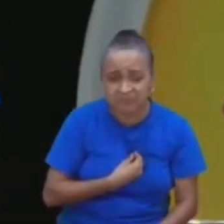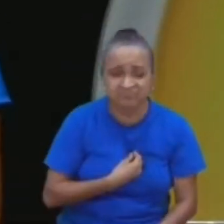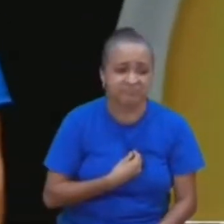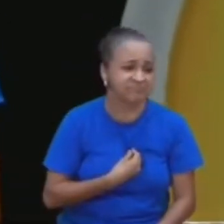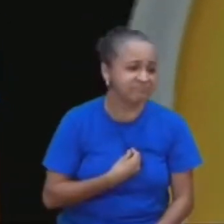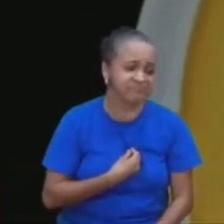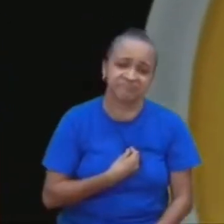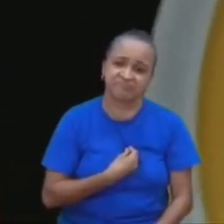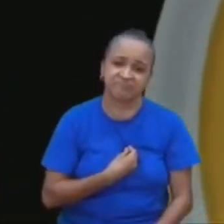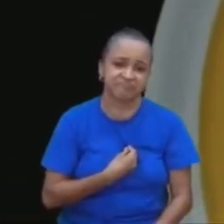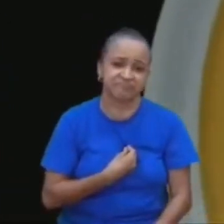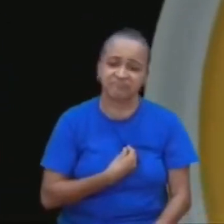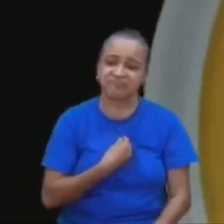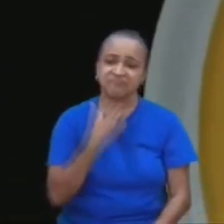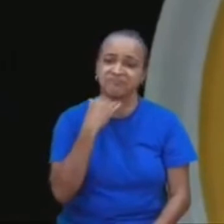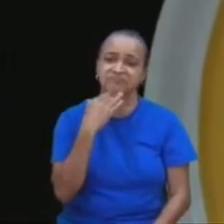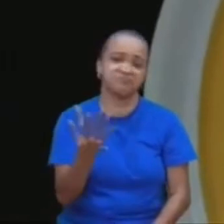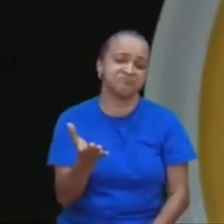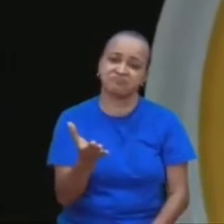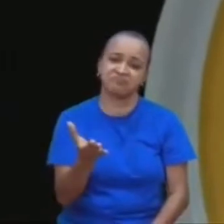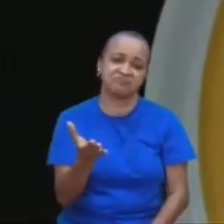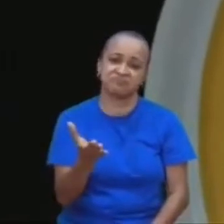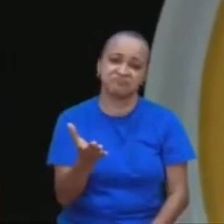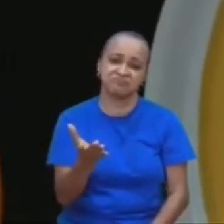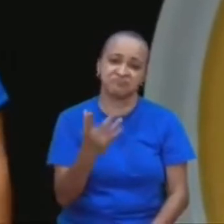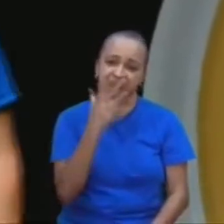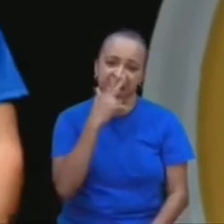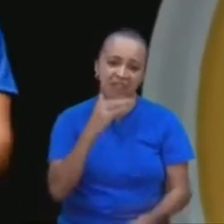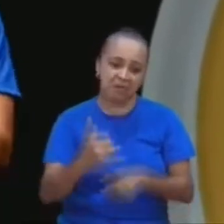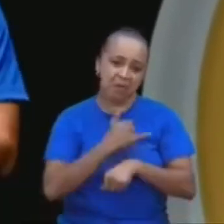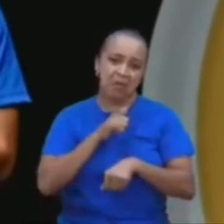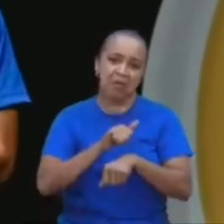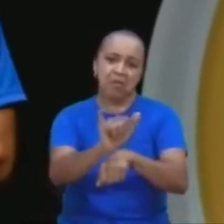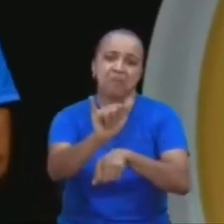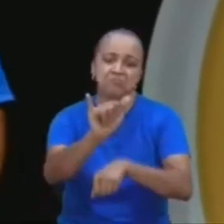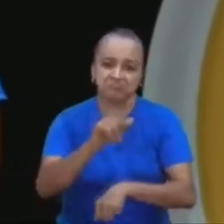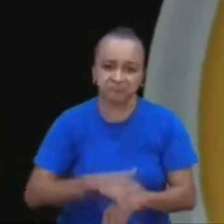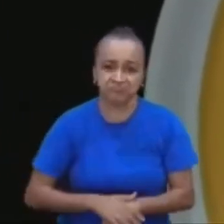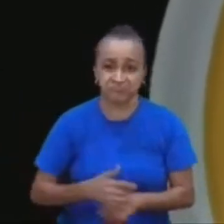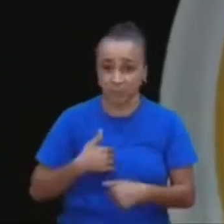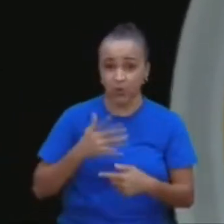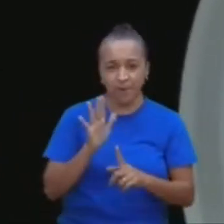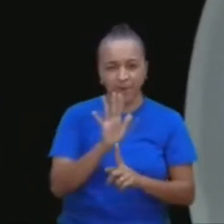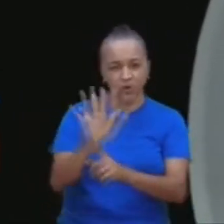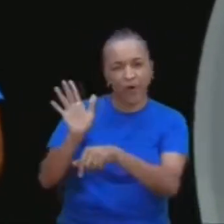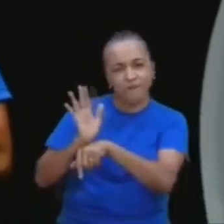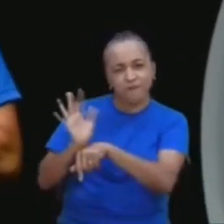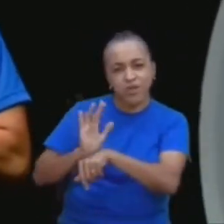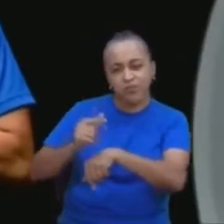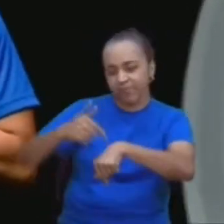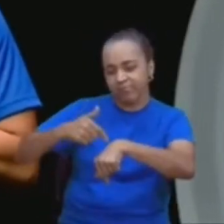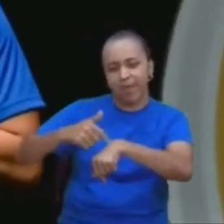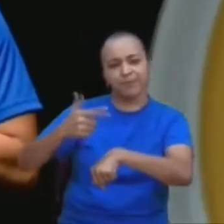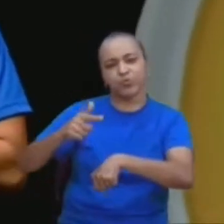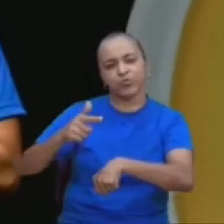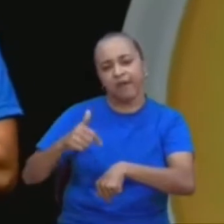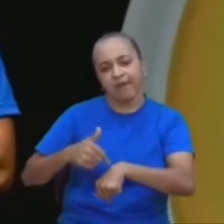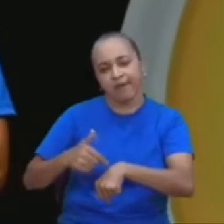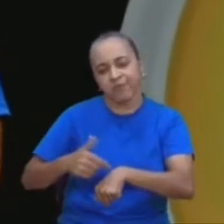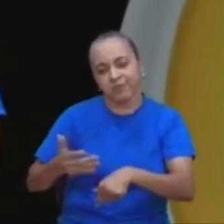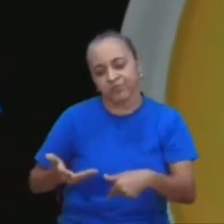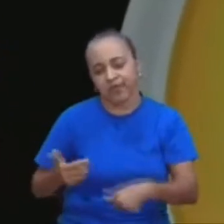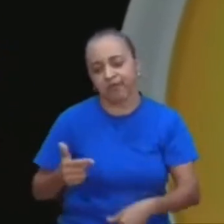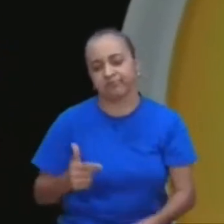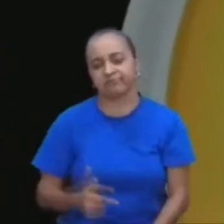a gente, está só se enganando aqui, eu ia passar um vídeo, mas, não deu tempo no primeiro, não vai dar tempo